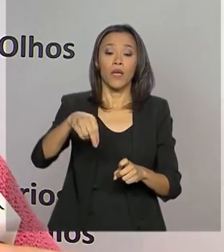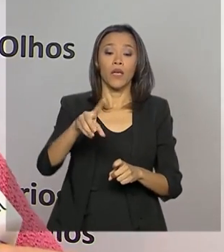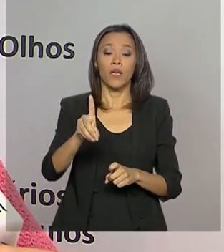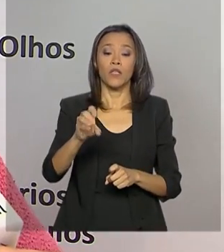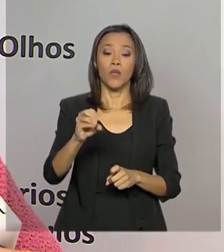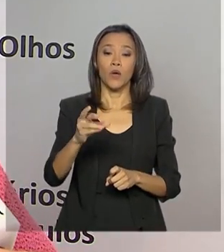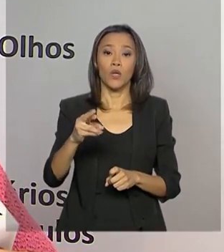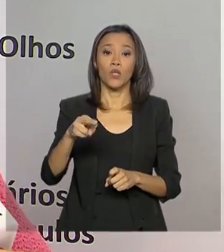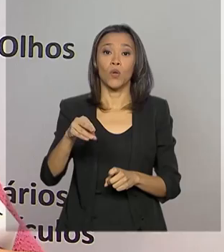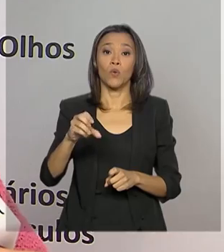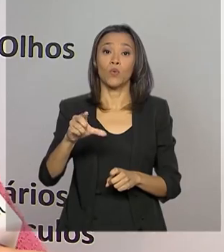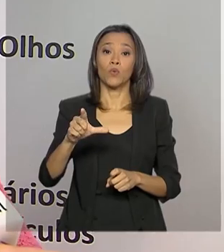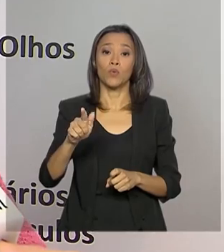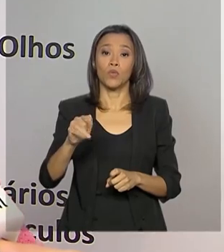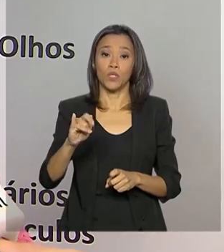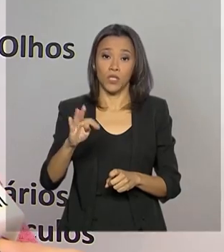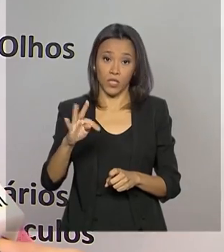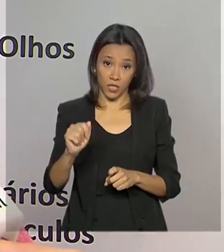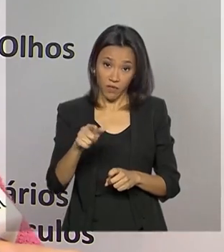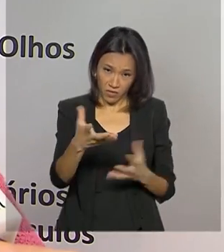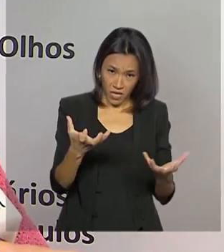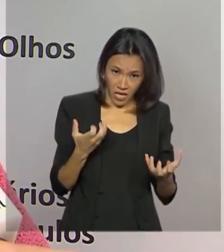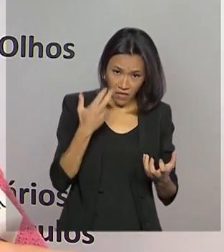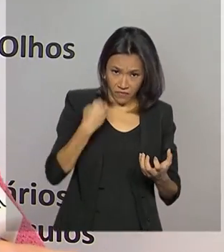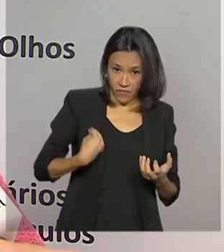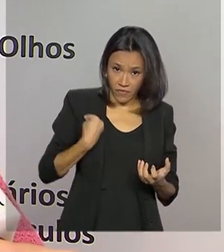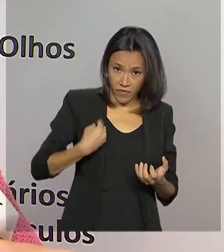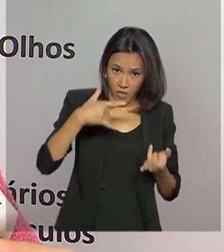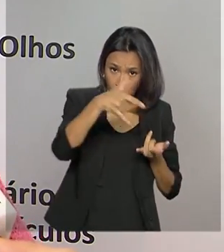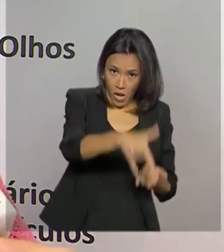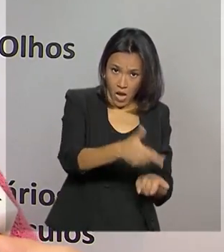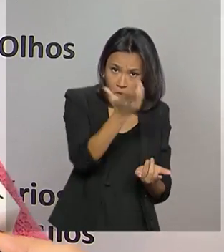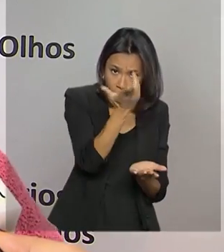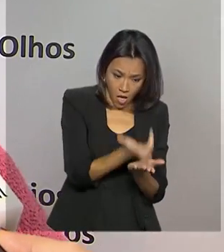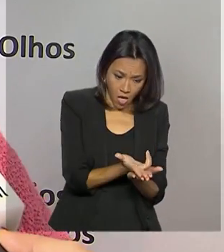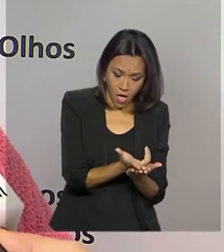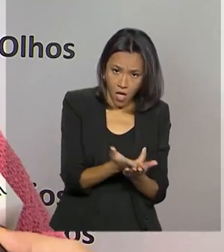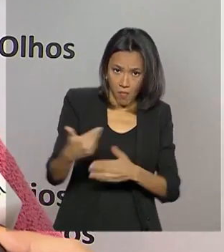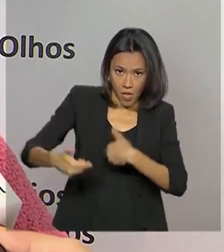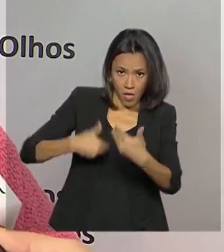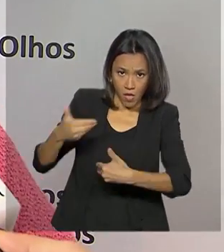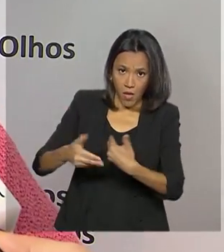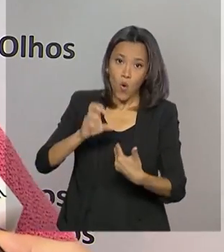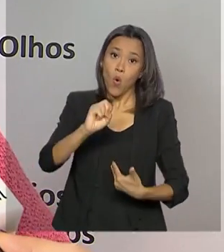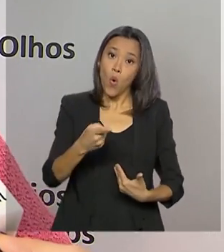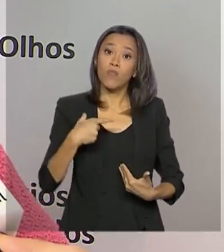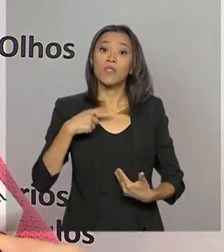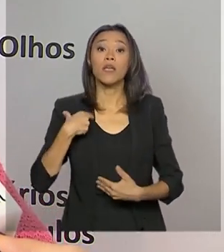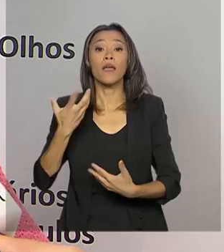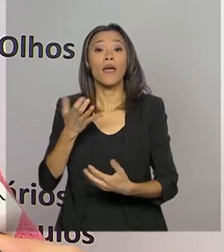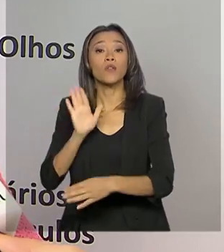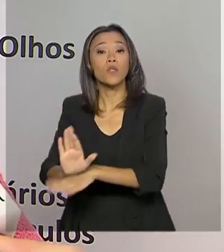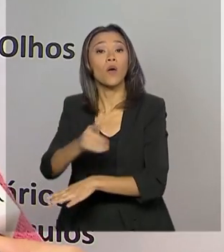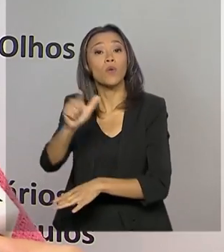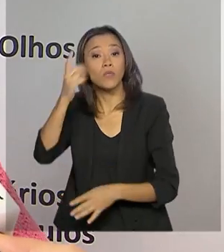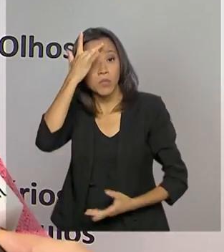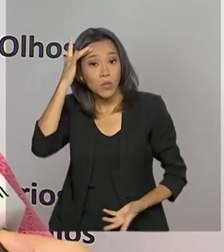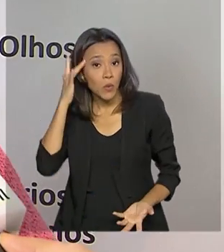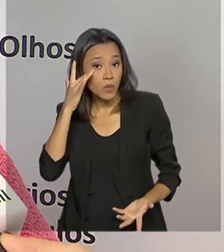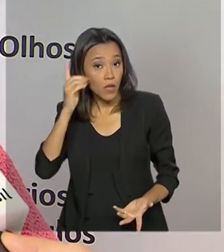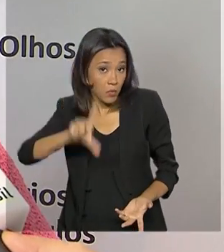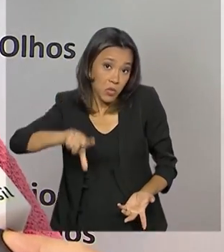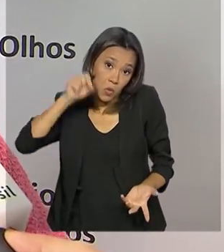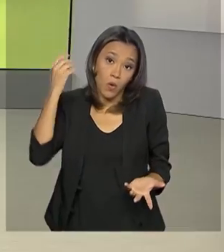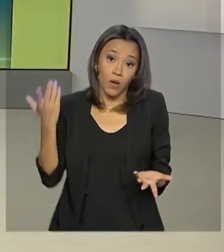os seus últimos anos de vida? Você quer viver em cima de uma cama, sendo cuidado pelos outros, ou você quer cuidado de outras pessoas? Aí é uma